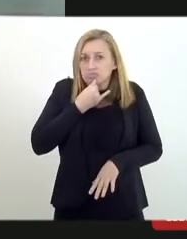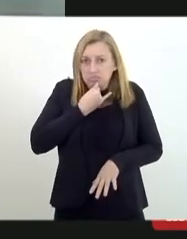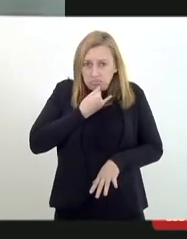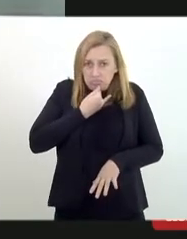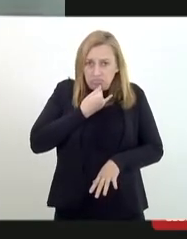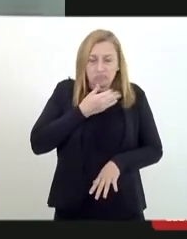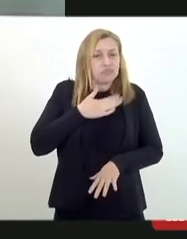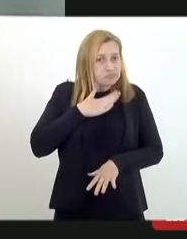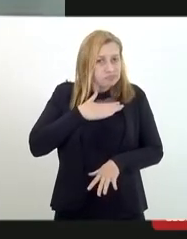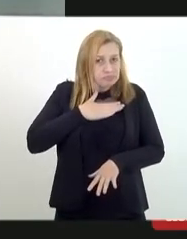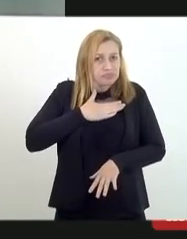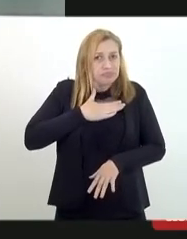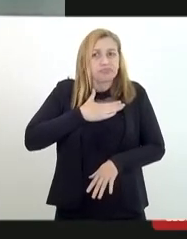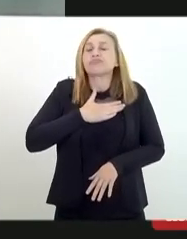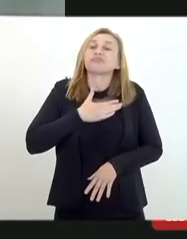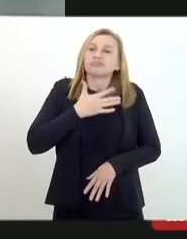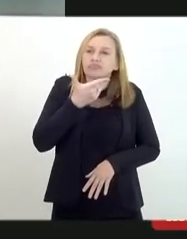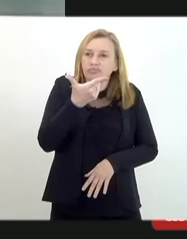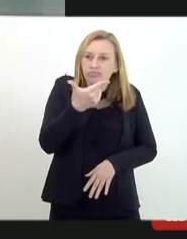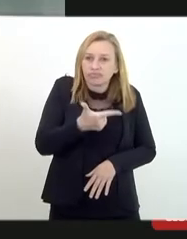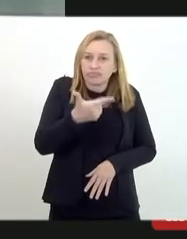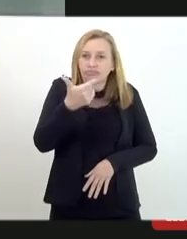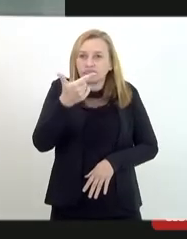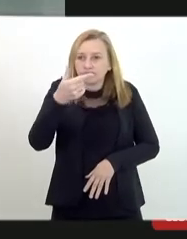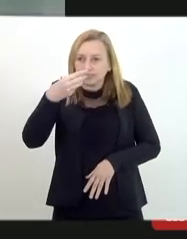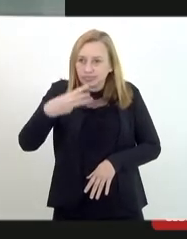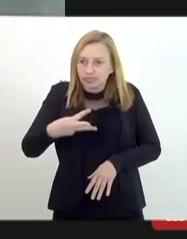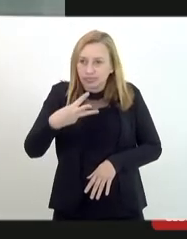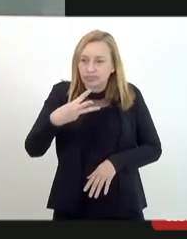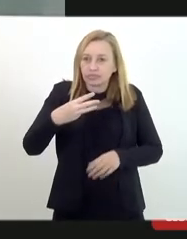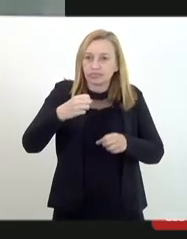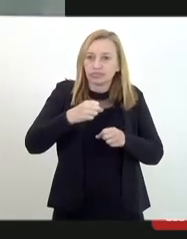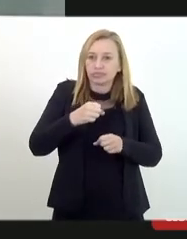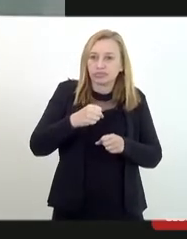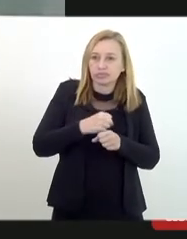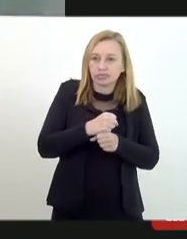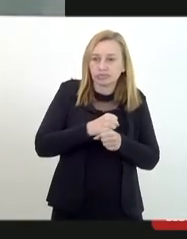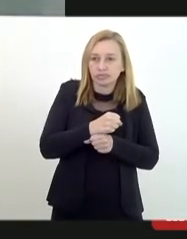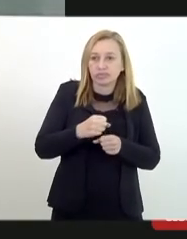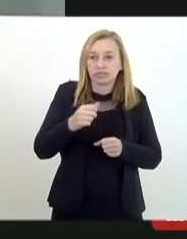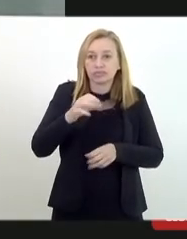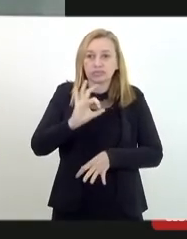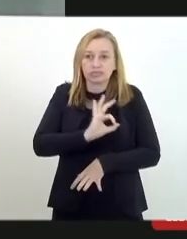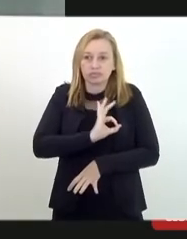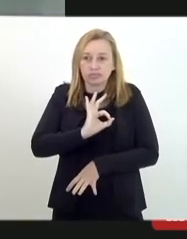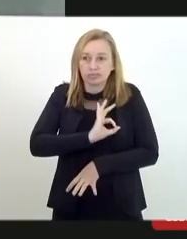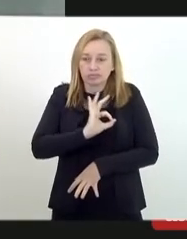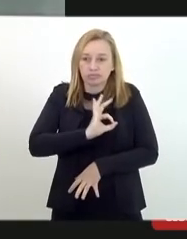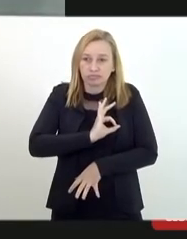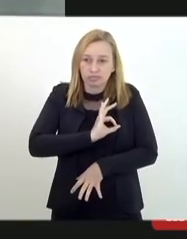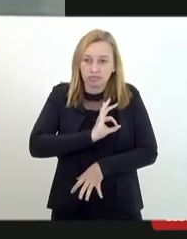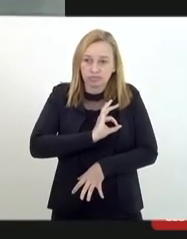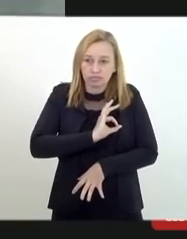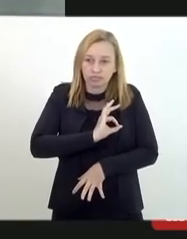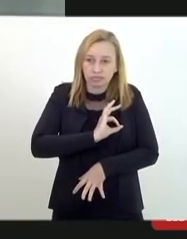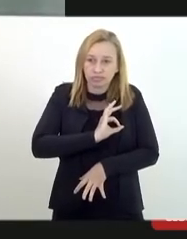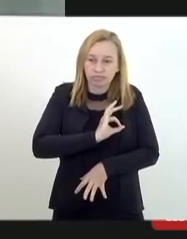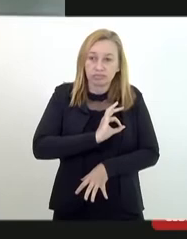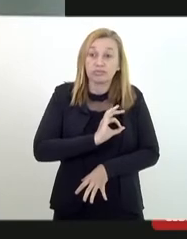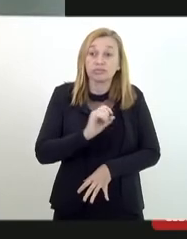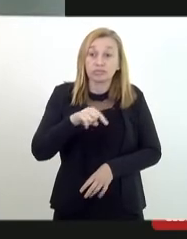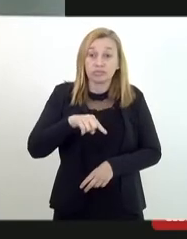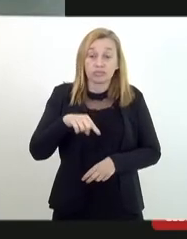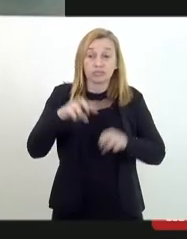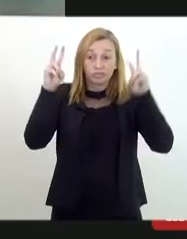mim é que em 23 anos de polícia civil, esse caso que a gente registrou aqui em Cabo Frio foi o primeiro